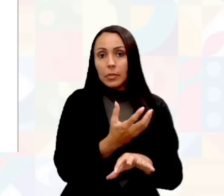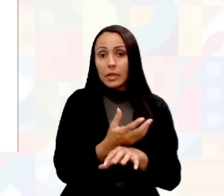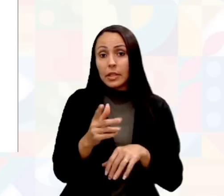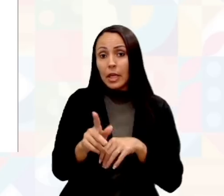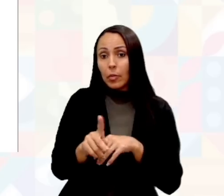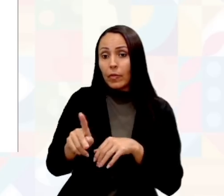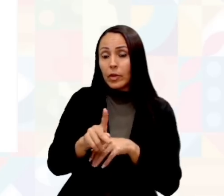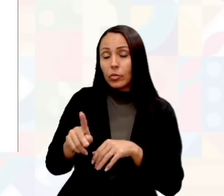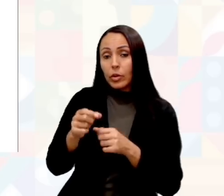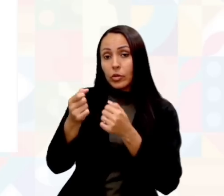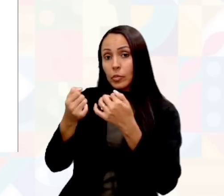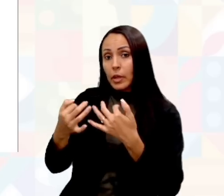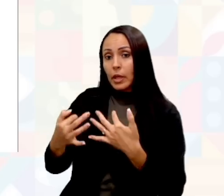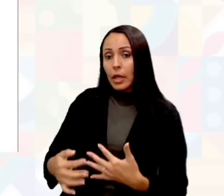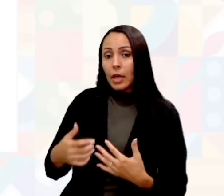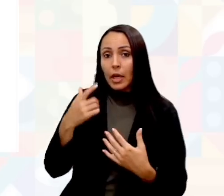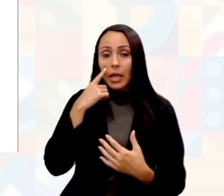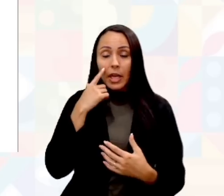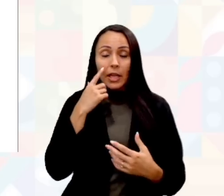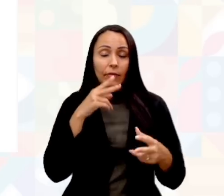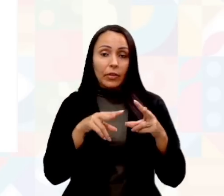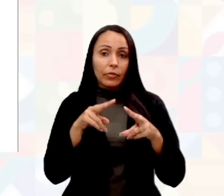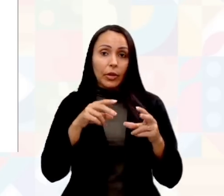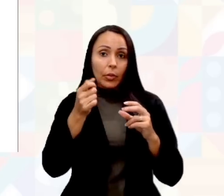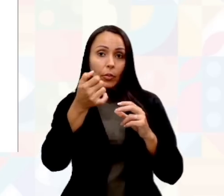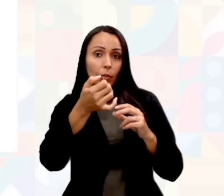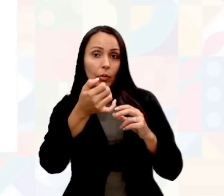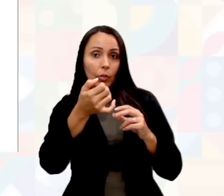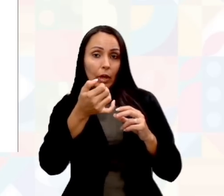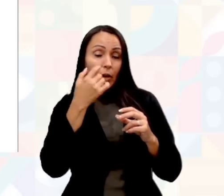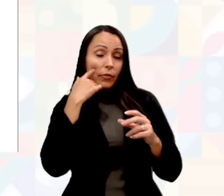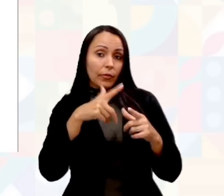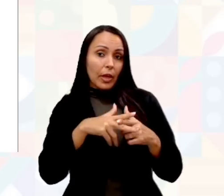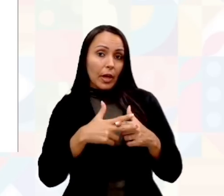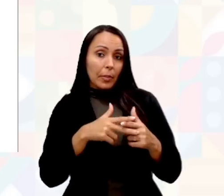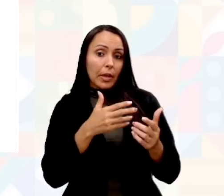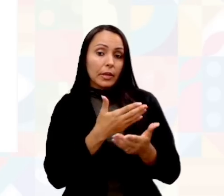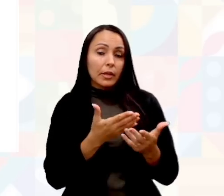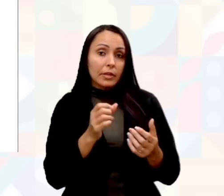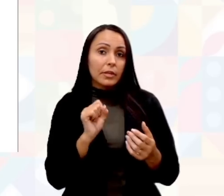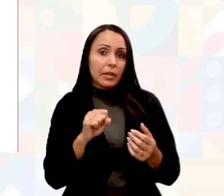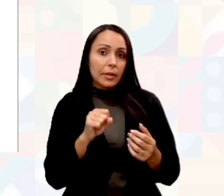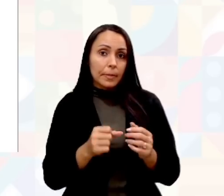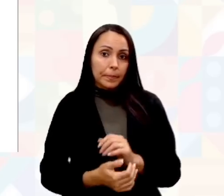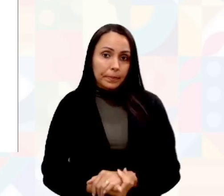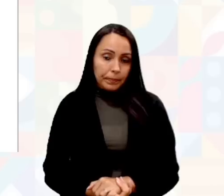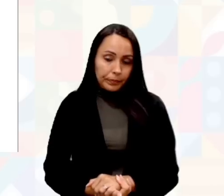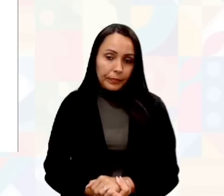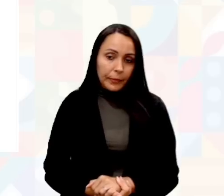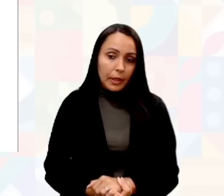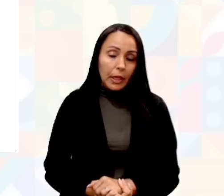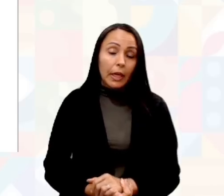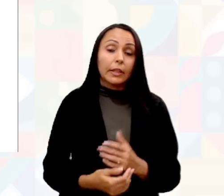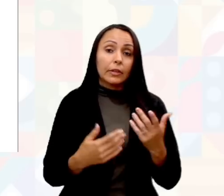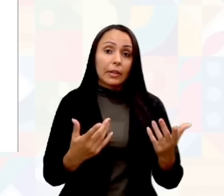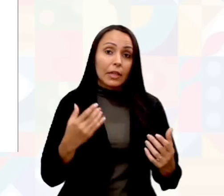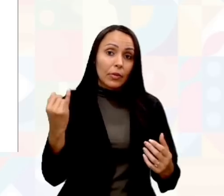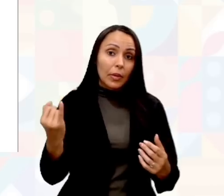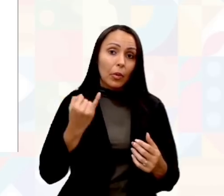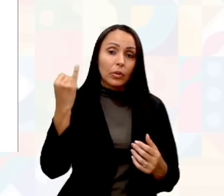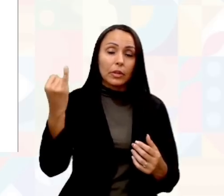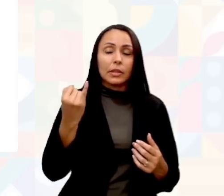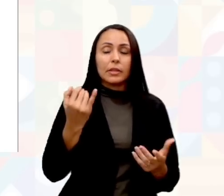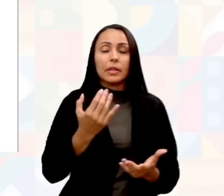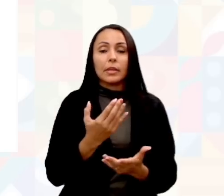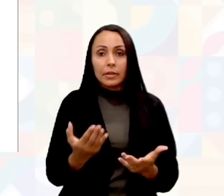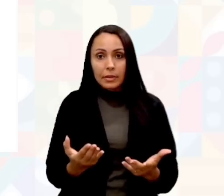conduzindo, ele vai ver uma outra gama de ferramentas. Então, esse aí, o fluxograma, a professora, traz uma contribuição muito importante. Porque,